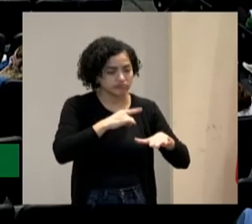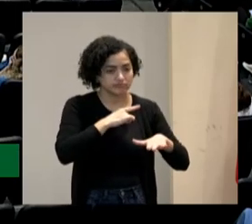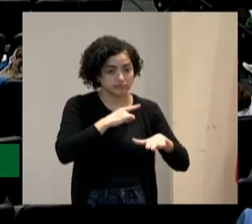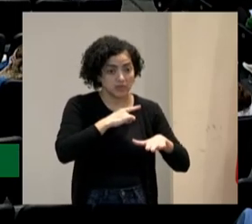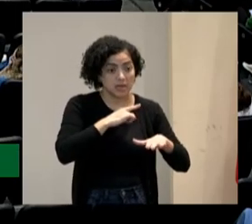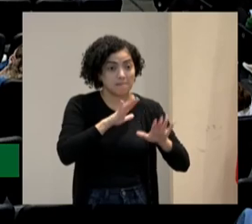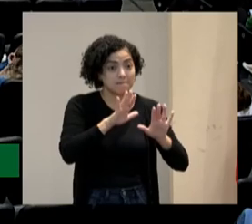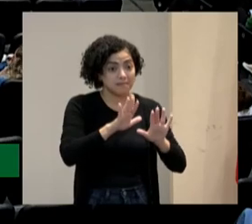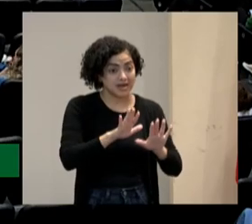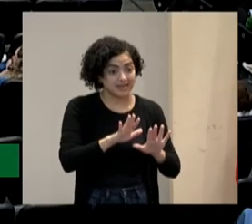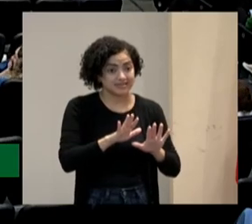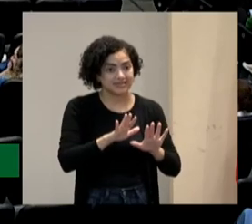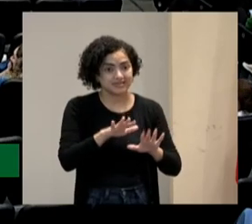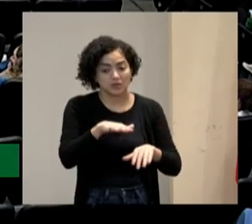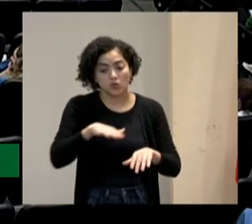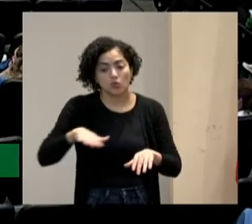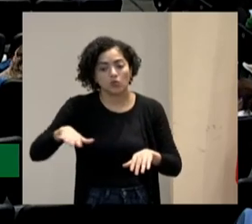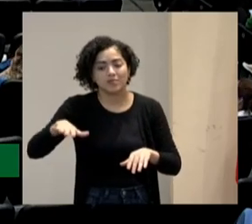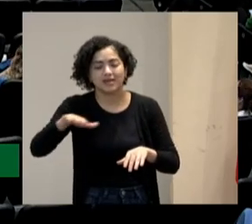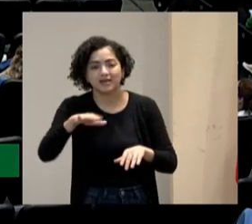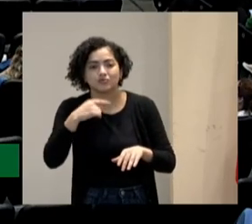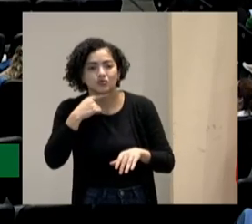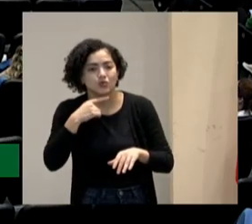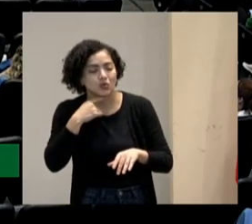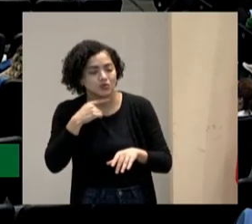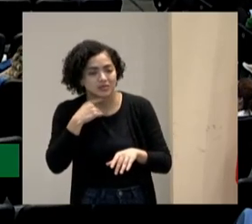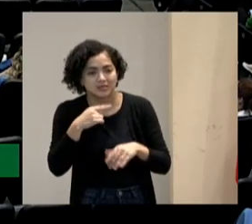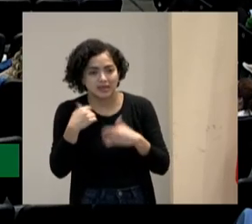só que o mercado não está conseguindo